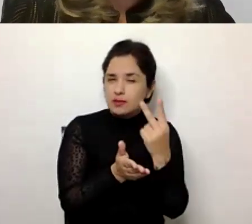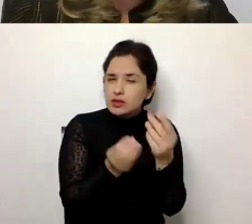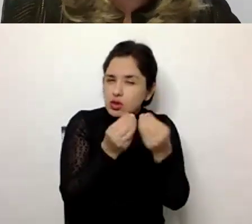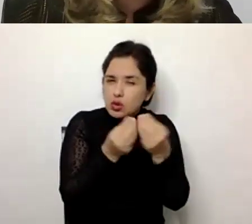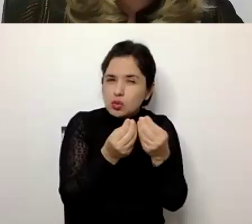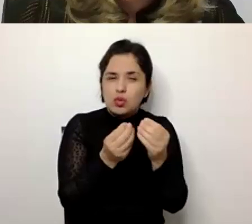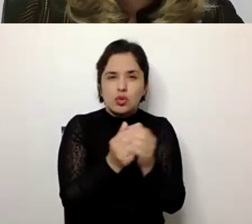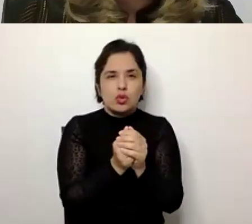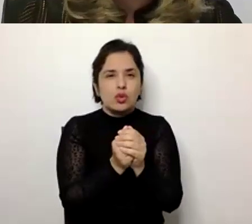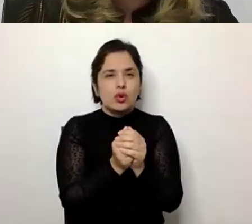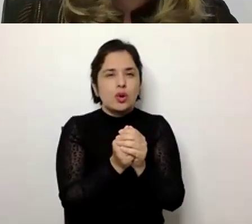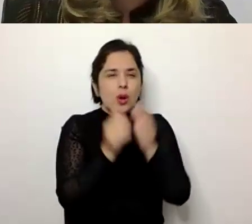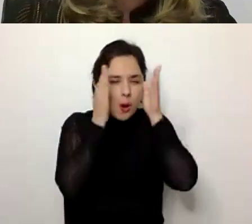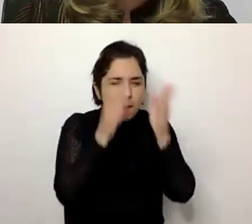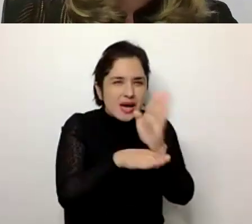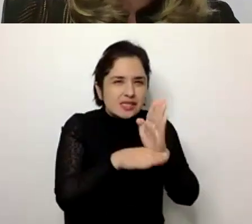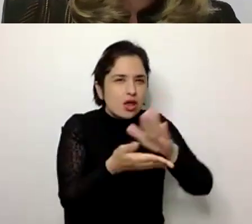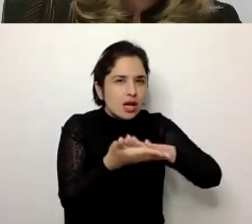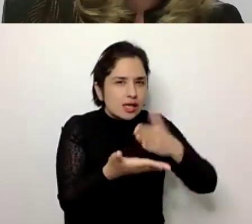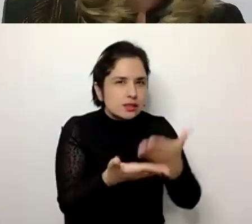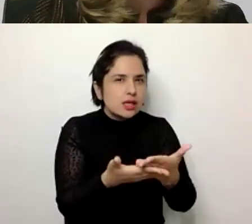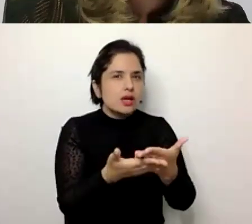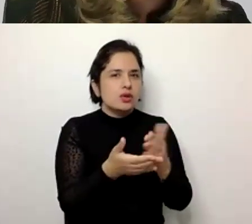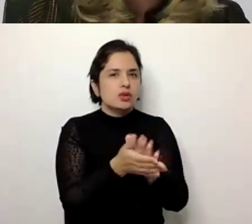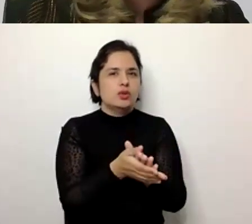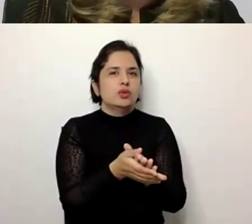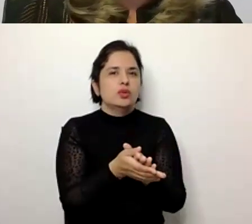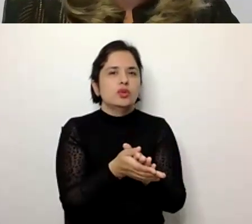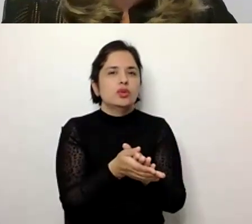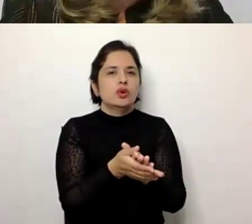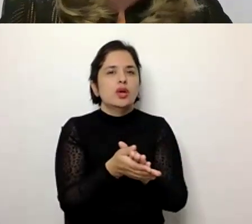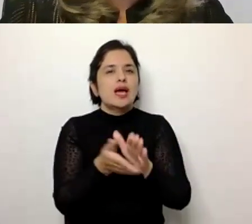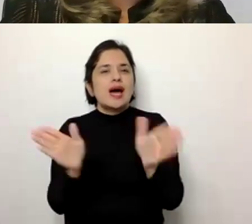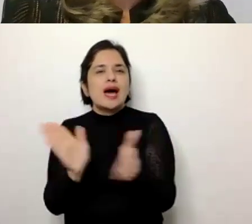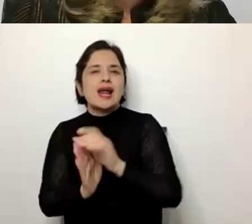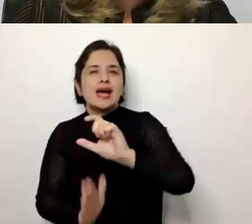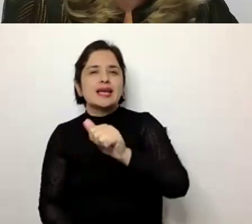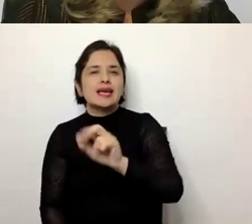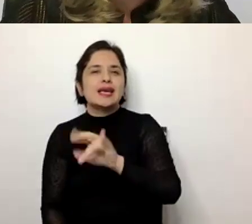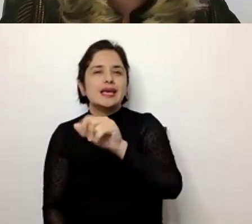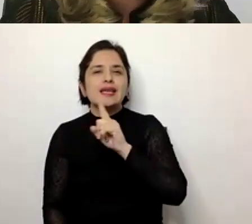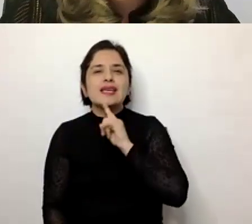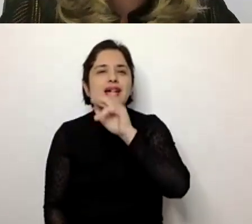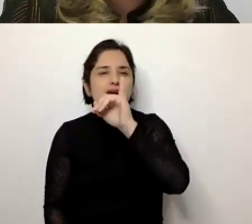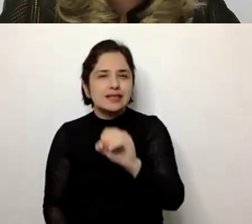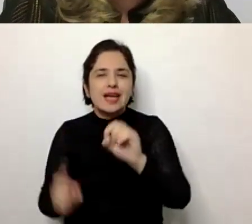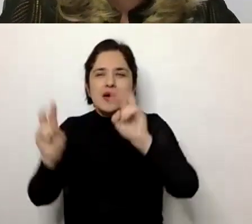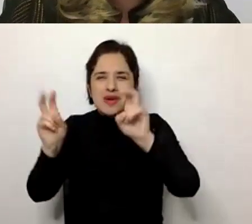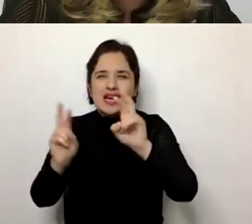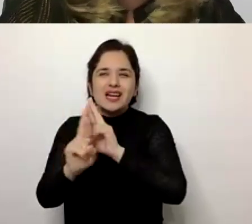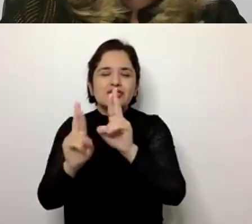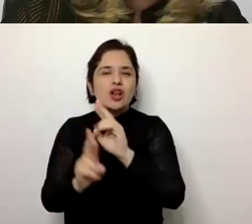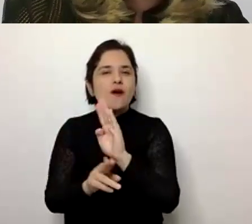voltada para a saúde, que é mais voltada para a geriatria, que são aspectos mais biológicos do